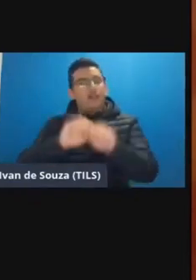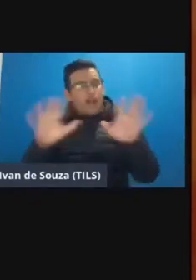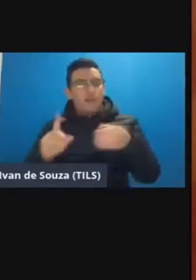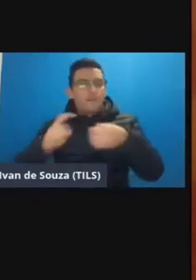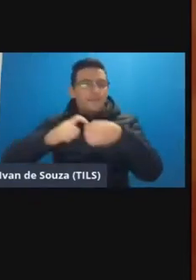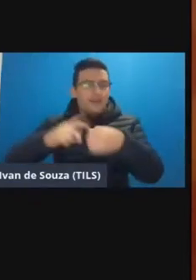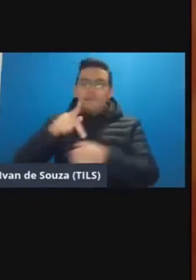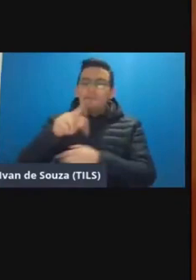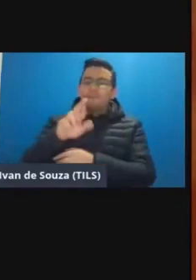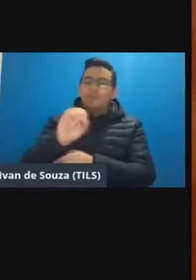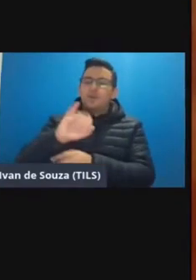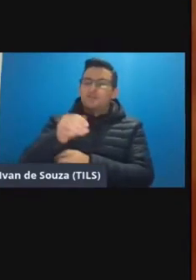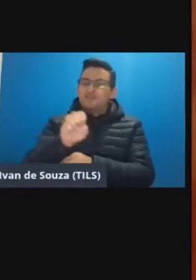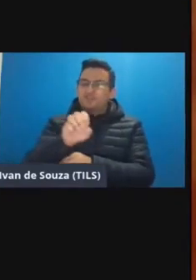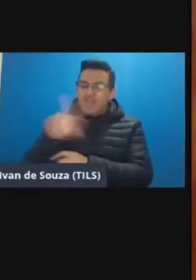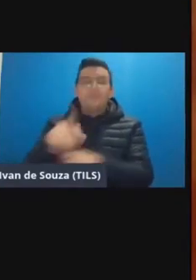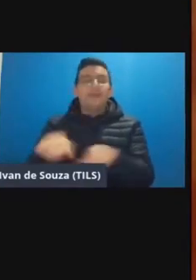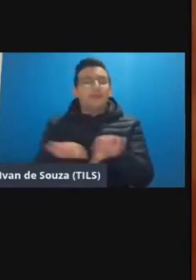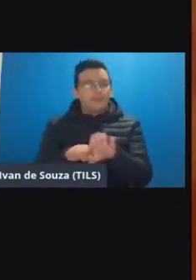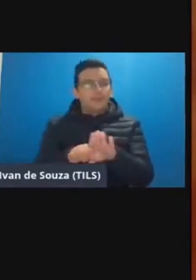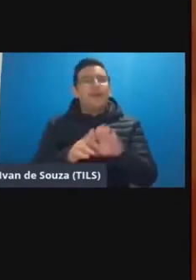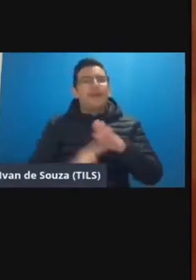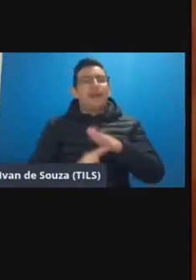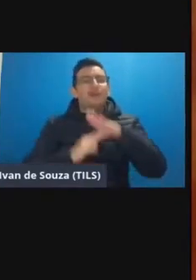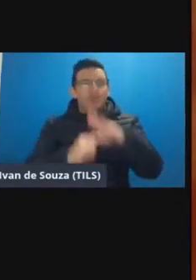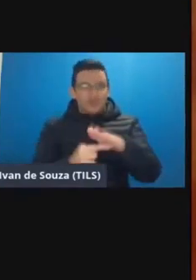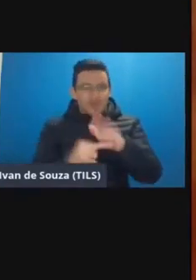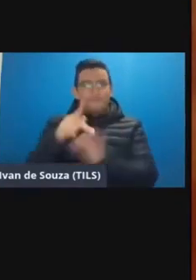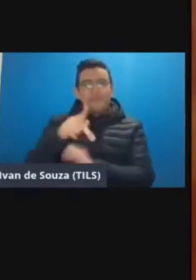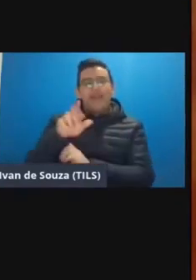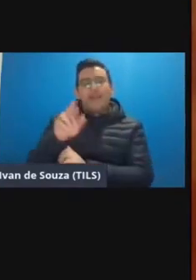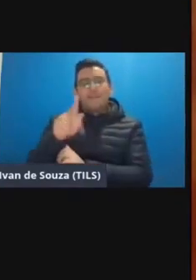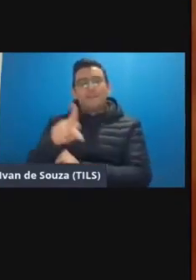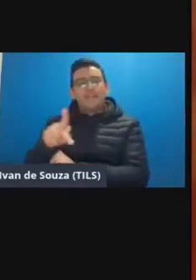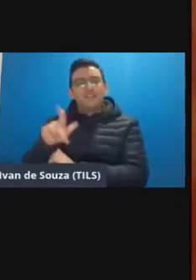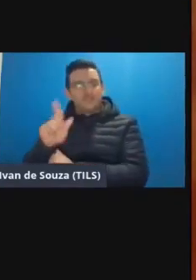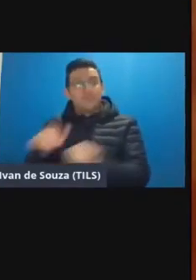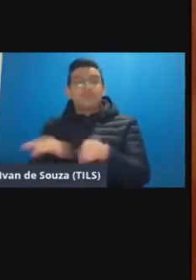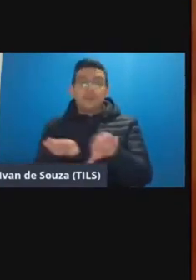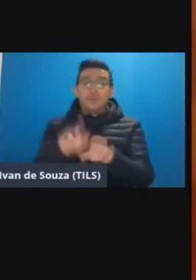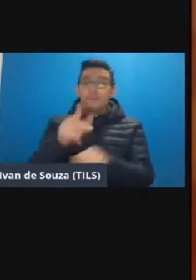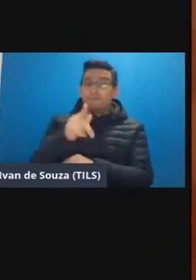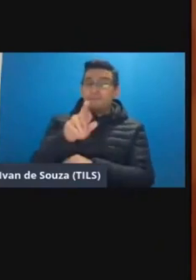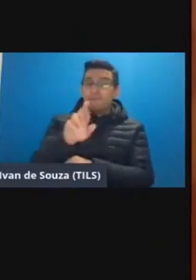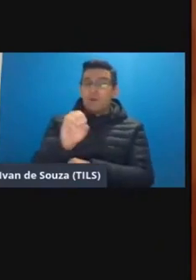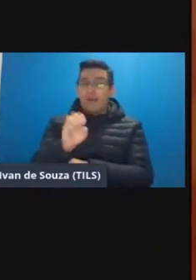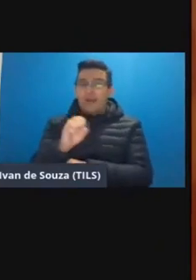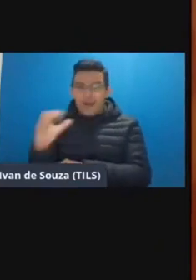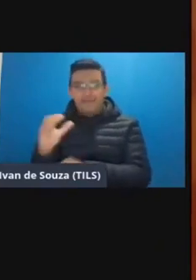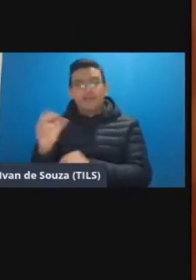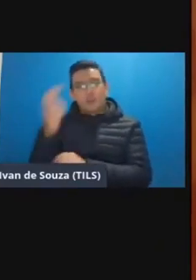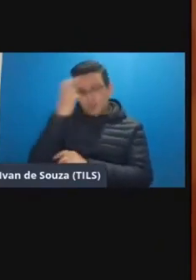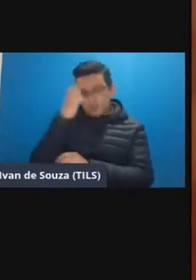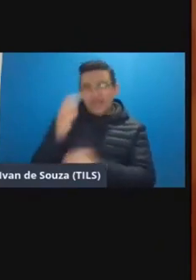contando com o apoio também da Proreitoria de Pesquisa e Pós-graduação a PR PPG e a Proec a Proreitoria de Extensão e Cultura